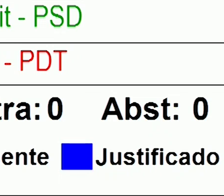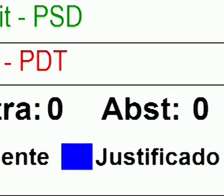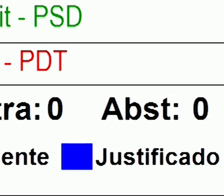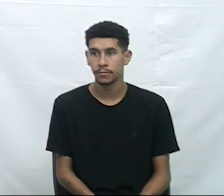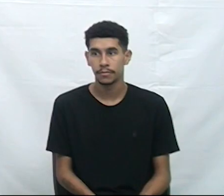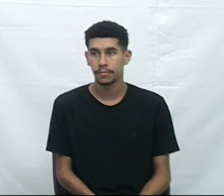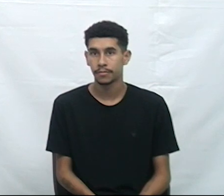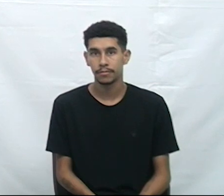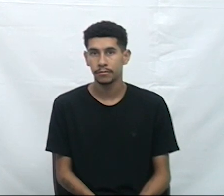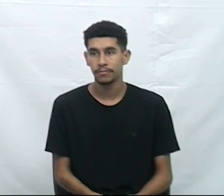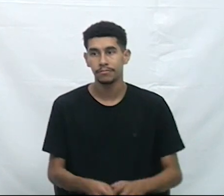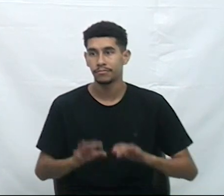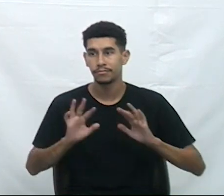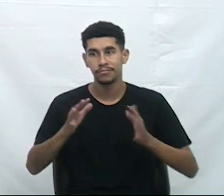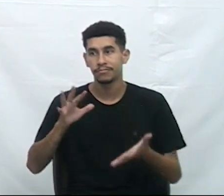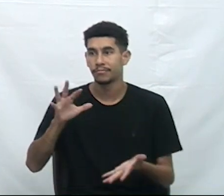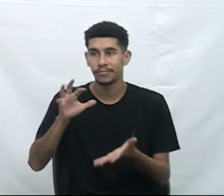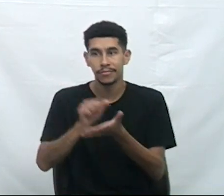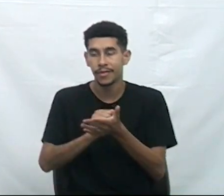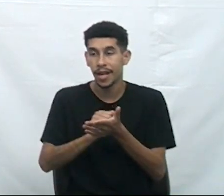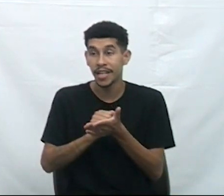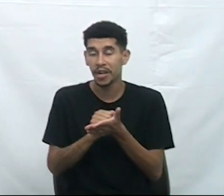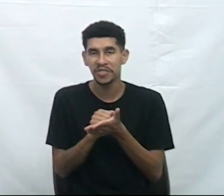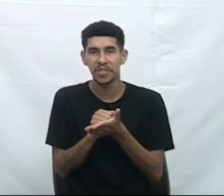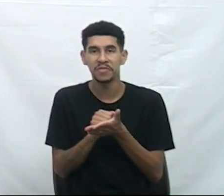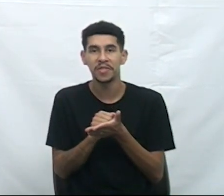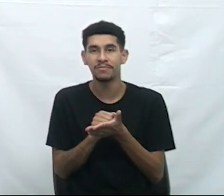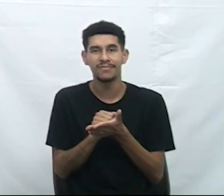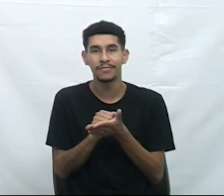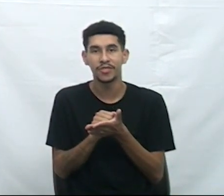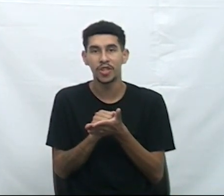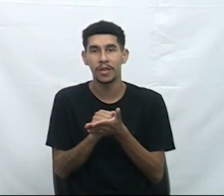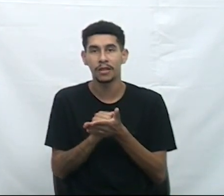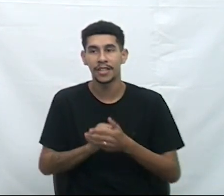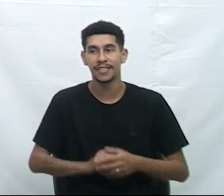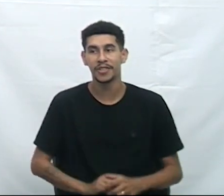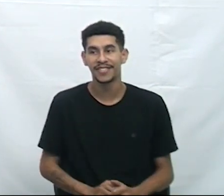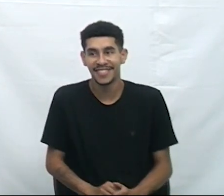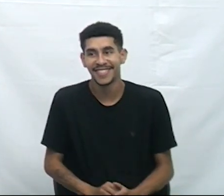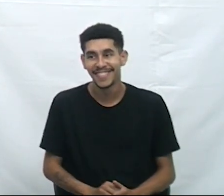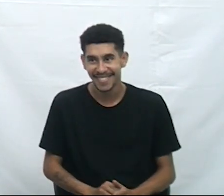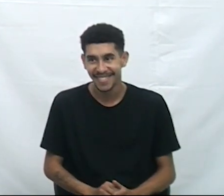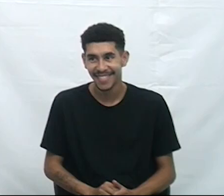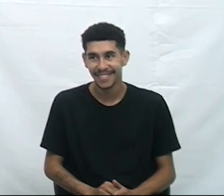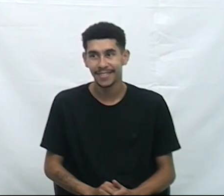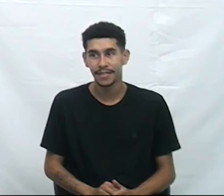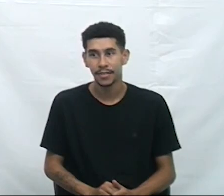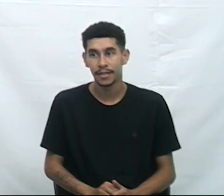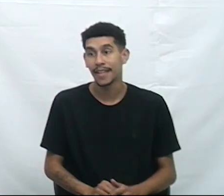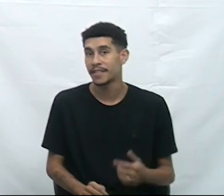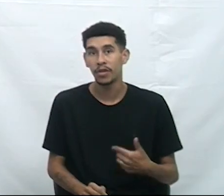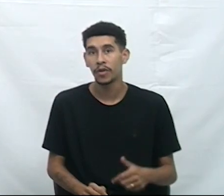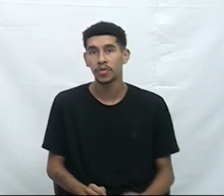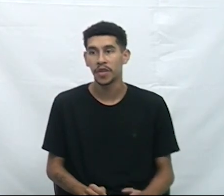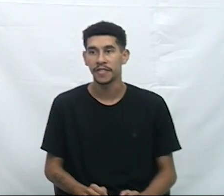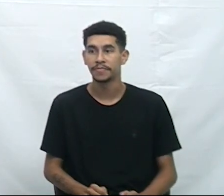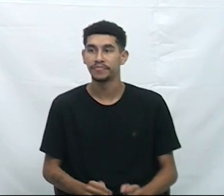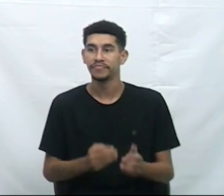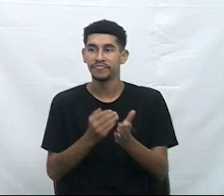Havendo o quórum regimental e sob a proteção de Deus, iniciamos os trabalhos da presente sessão.